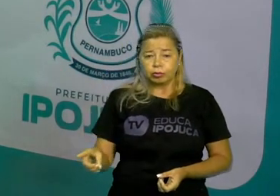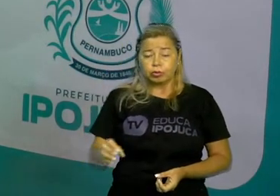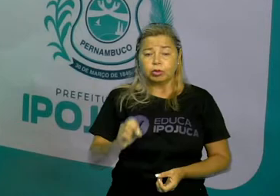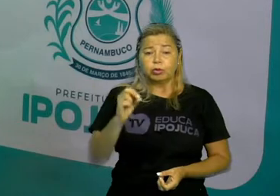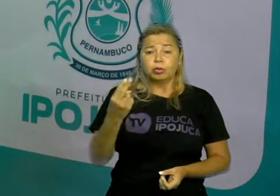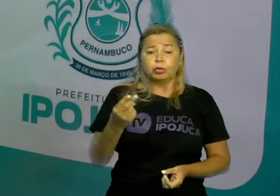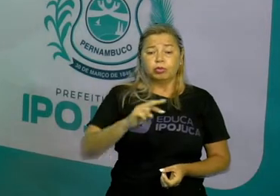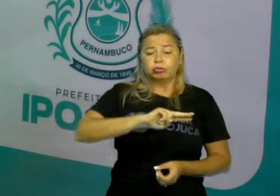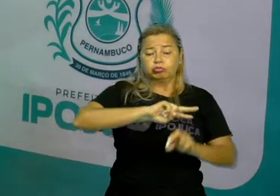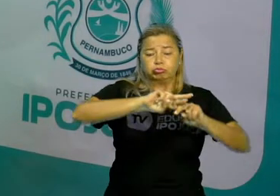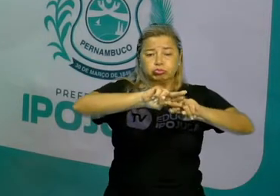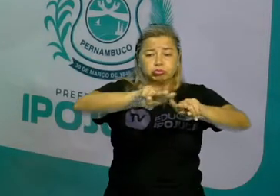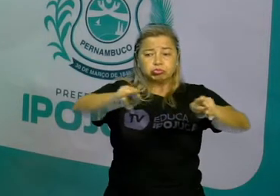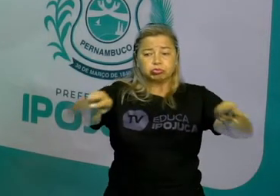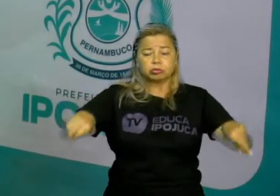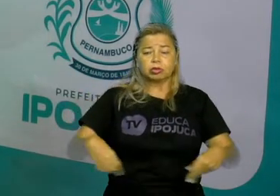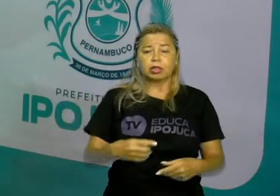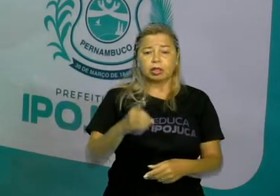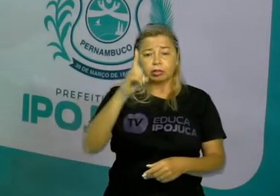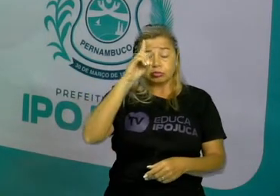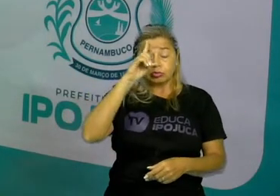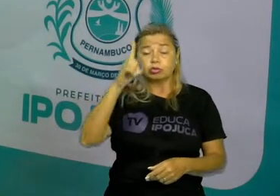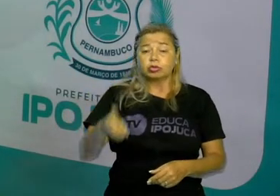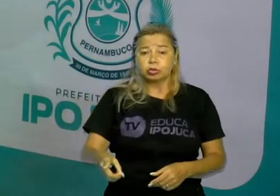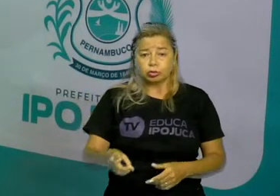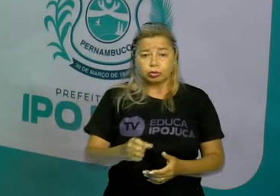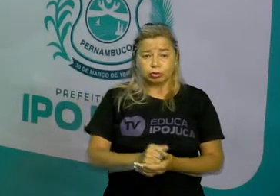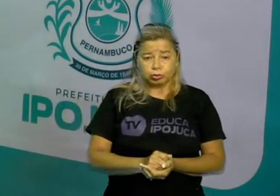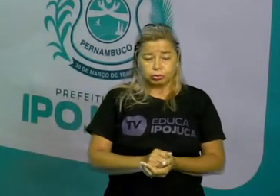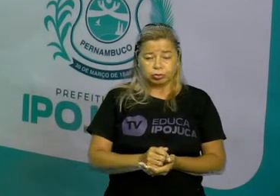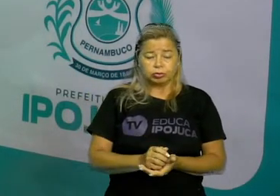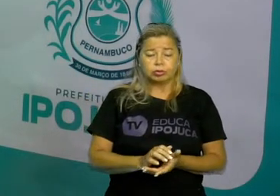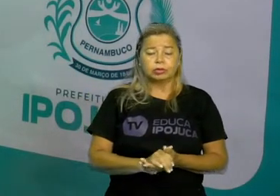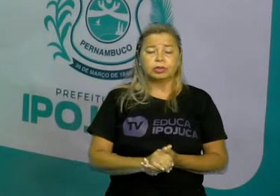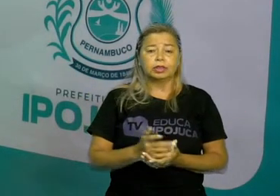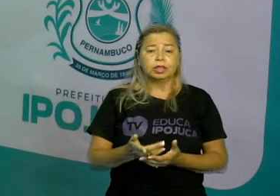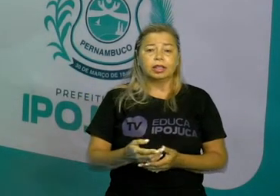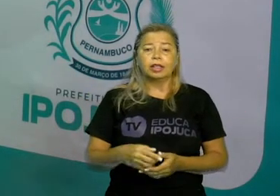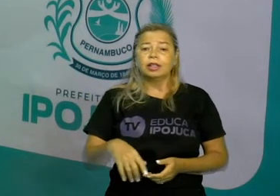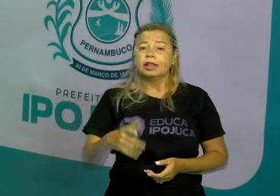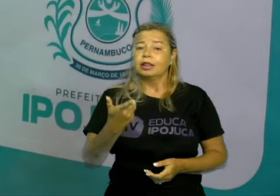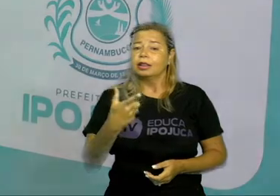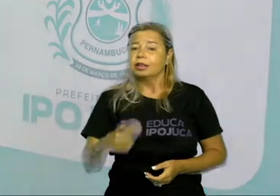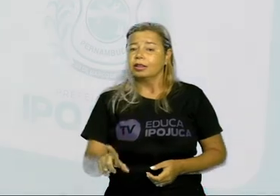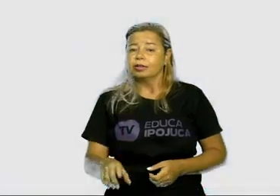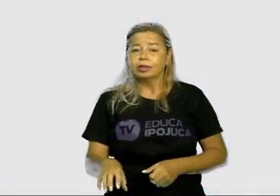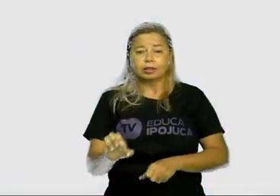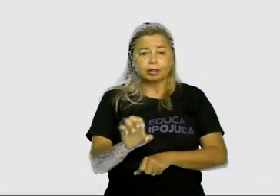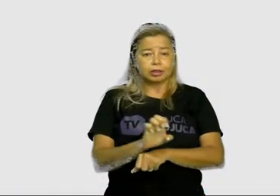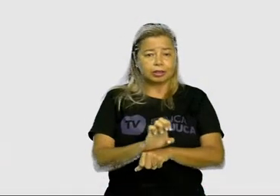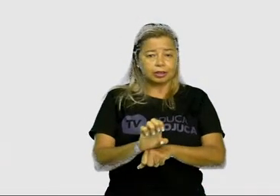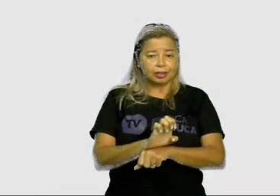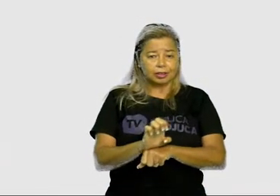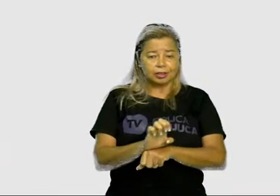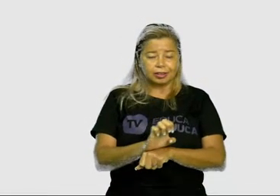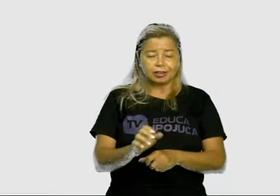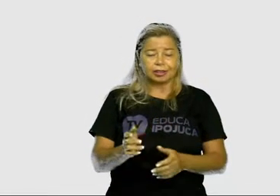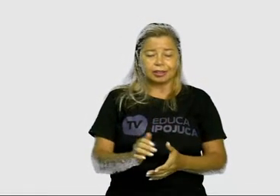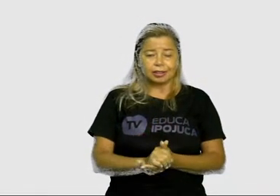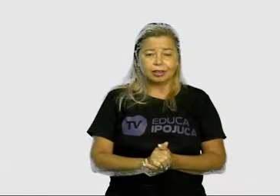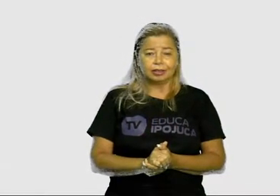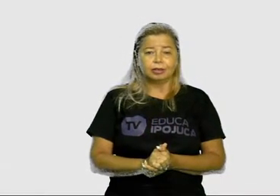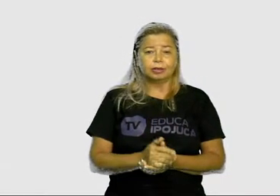É propriedade privada. Não pertence ao Estado. Isso a gente vai ver no próximo assunto. Mas, propriedade